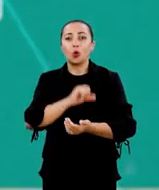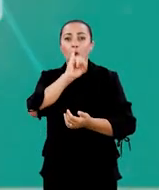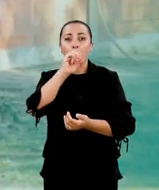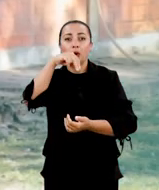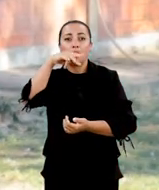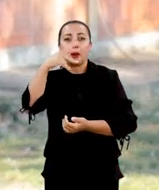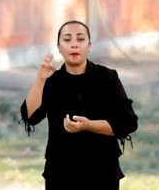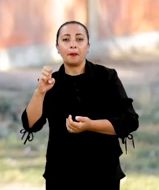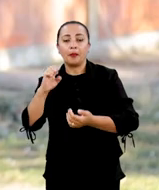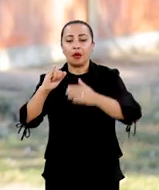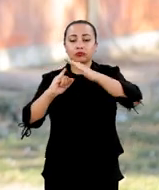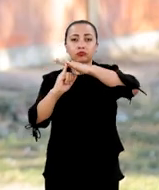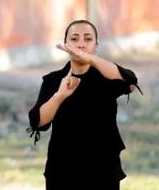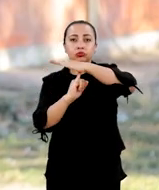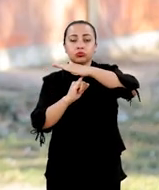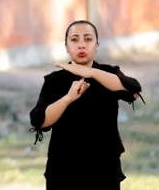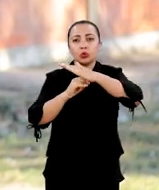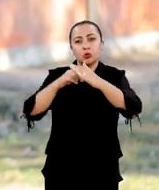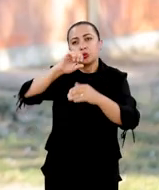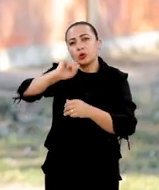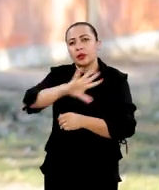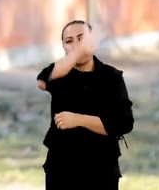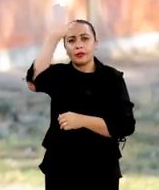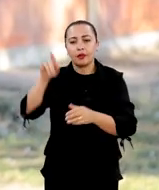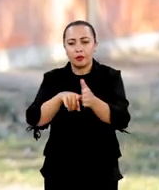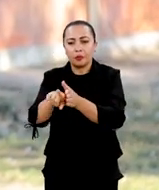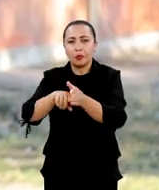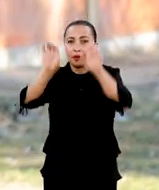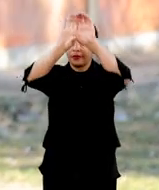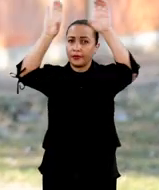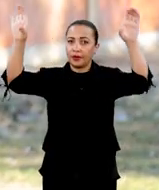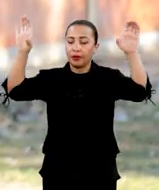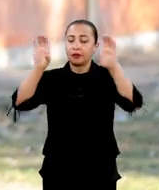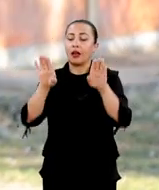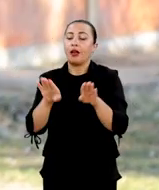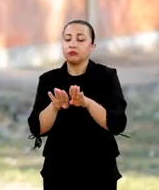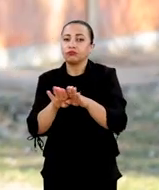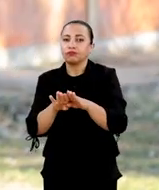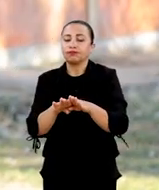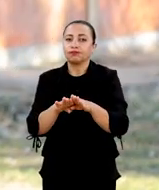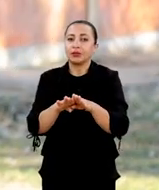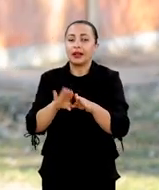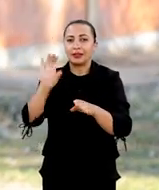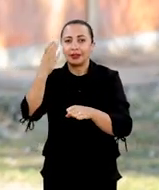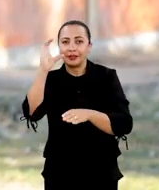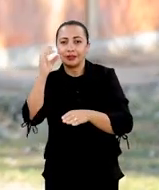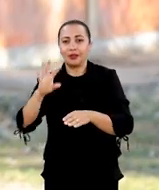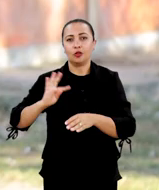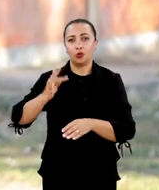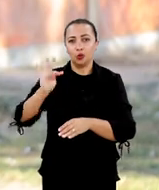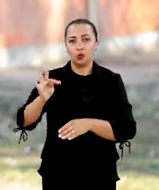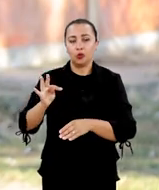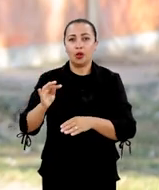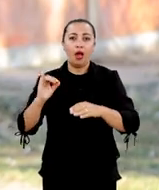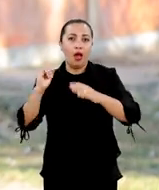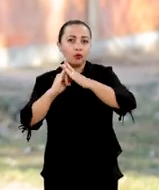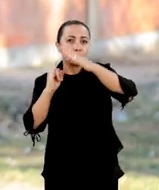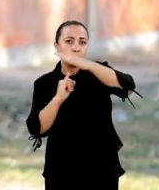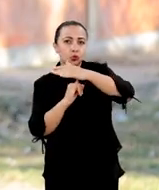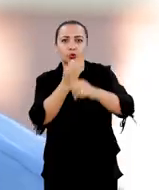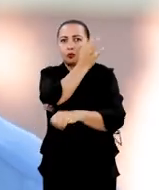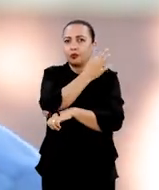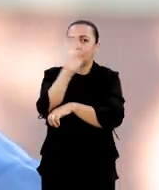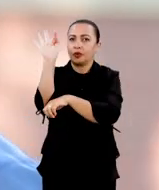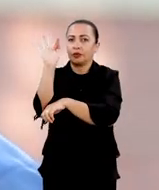O INPE, Instituto Nacional de Pesquisas Espaciais, ele é um órgão do Ministério da Ciência e Tecnologia. É um órgão